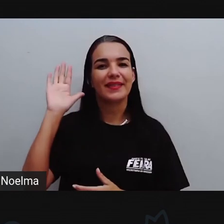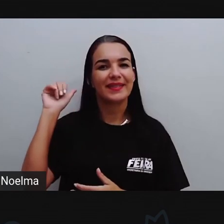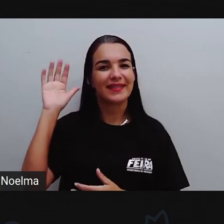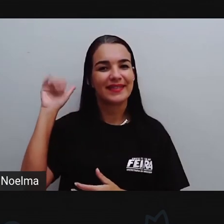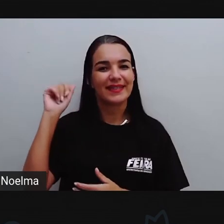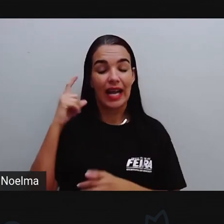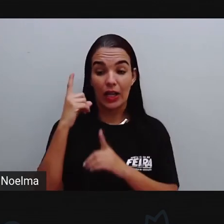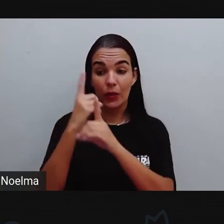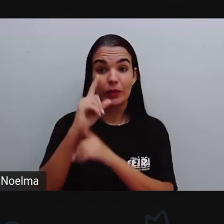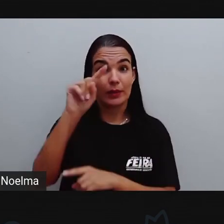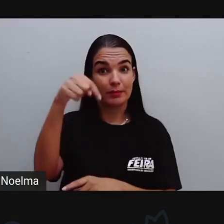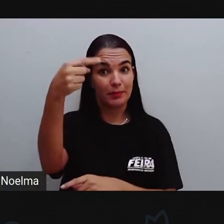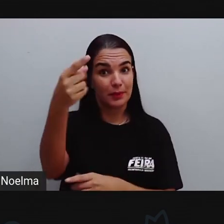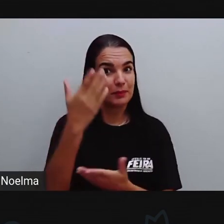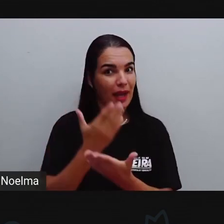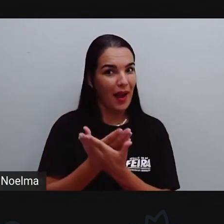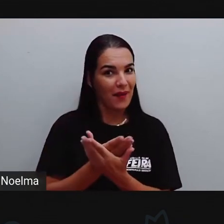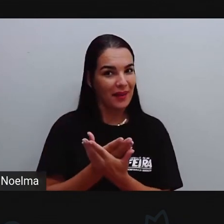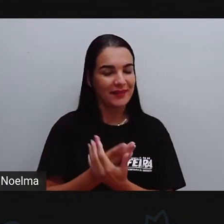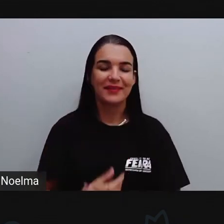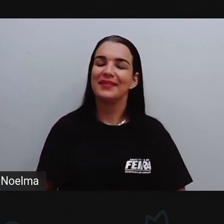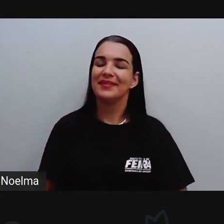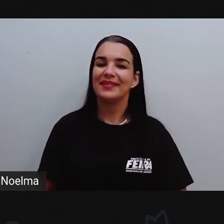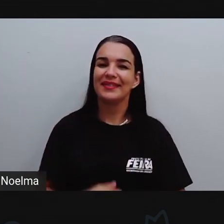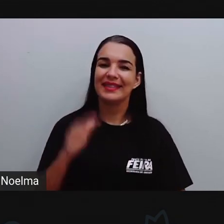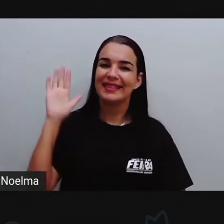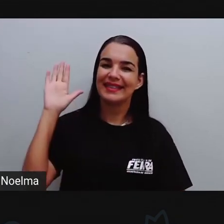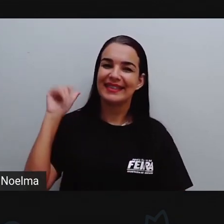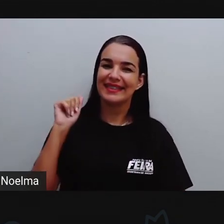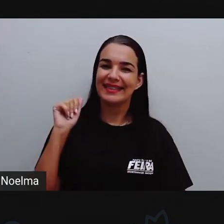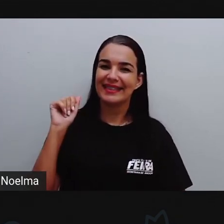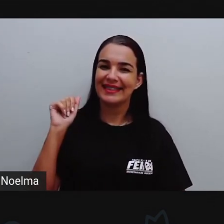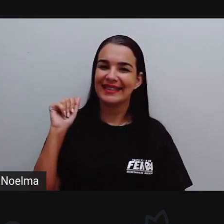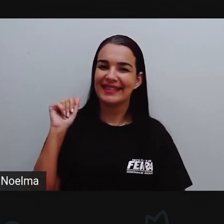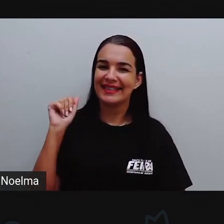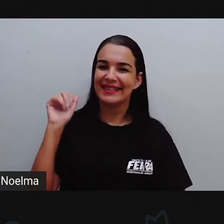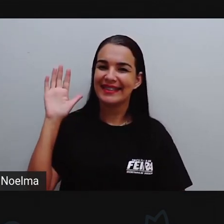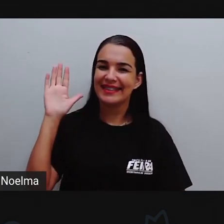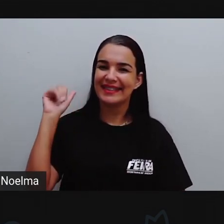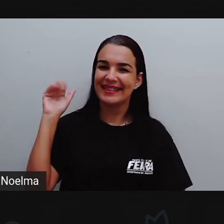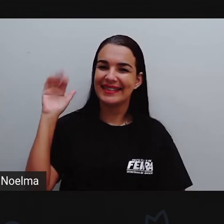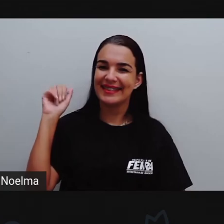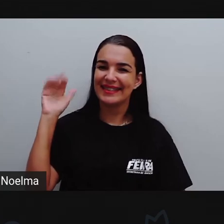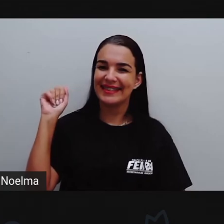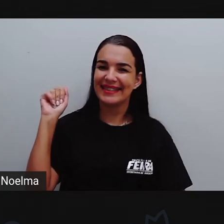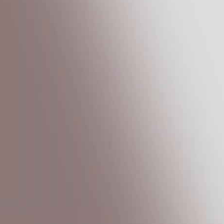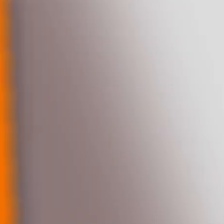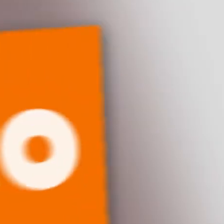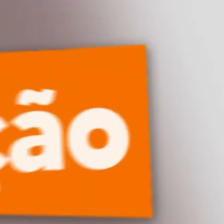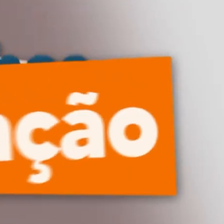gente se encontra na próxima aula, tá? Te encontro lá. Tchau, tchau.